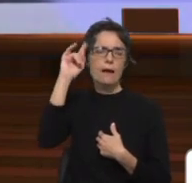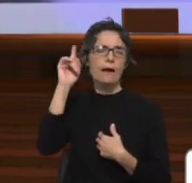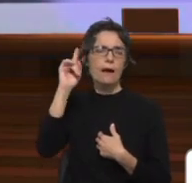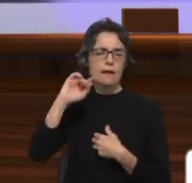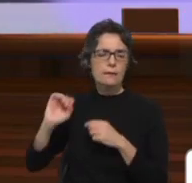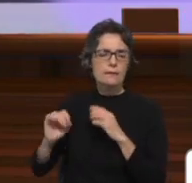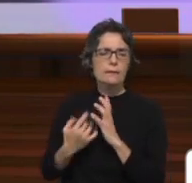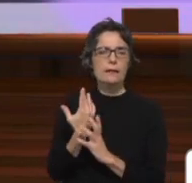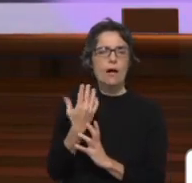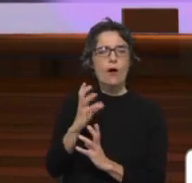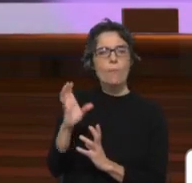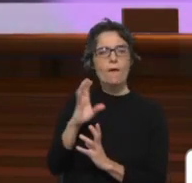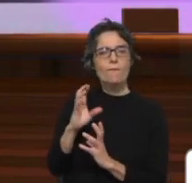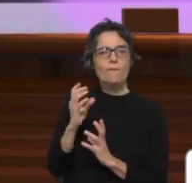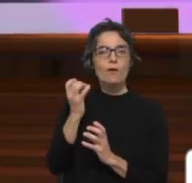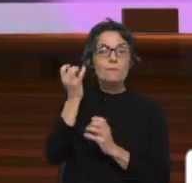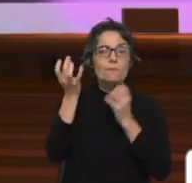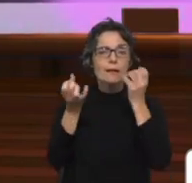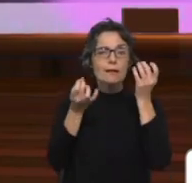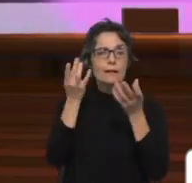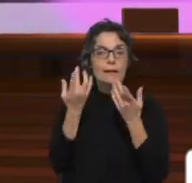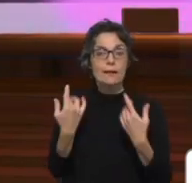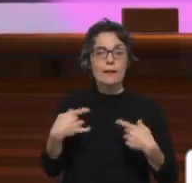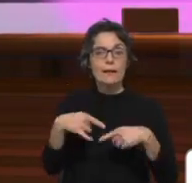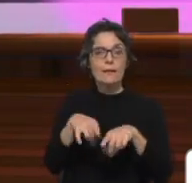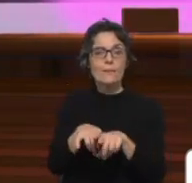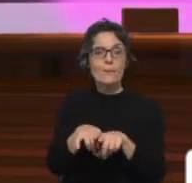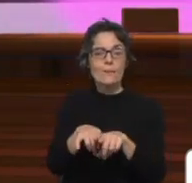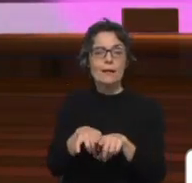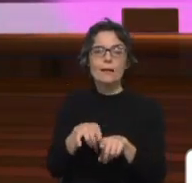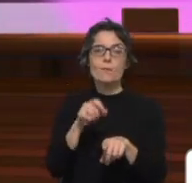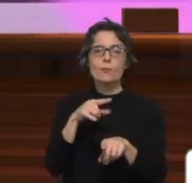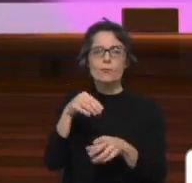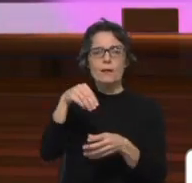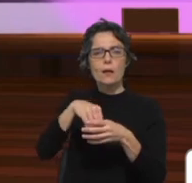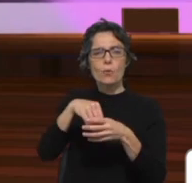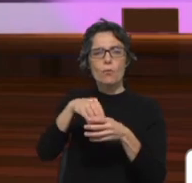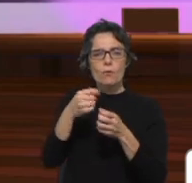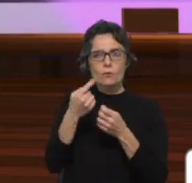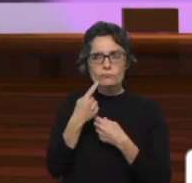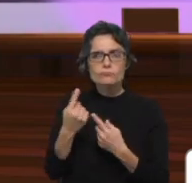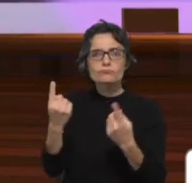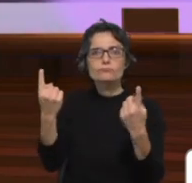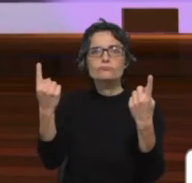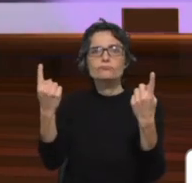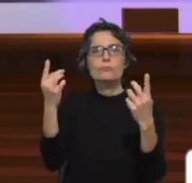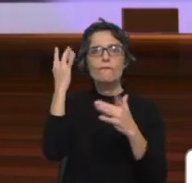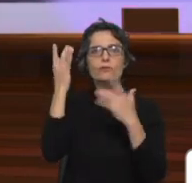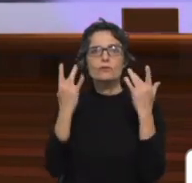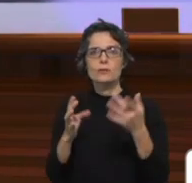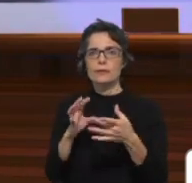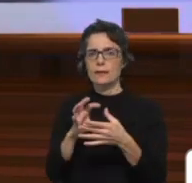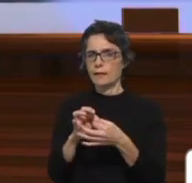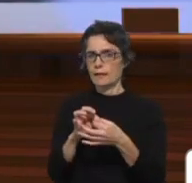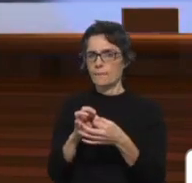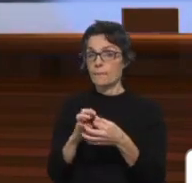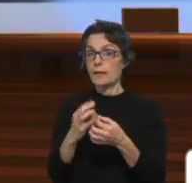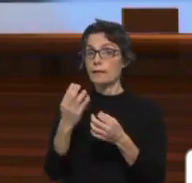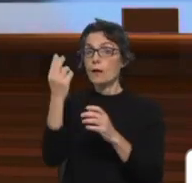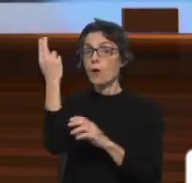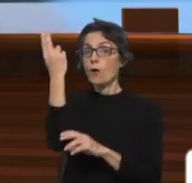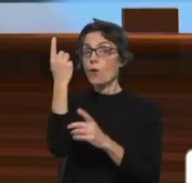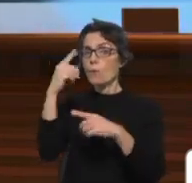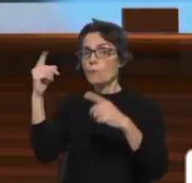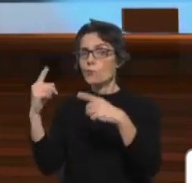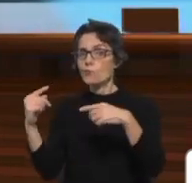uma forma de entretenimento que pudesse simultaneamente apresentar esse conteúdo filosófico. Imaginou uma maneira de combinar a música,